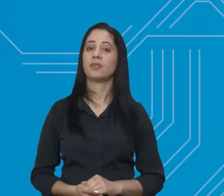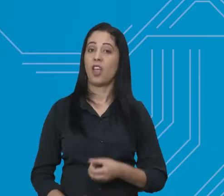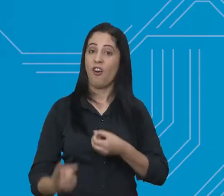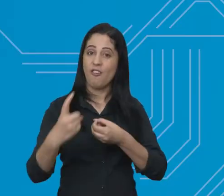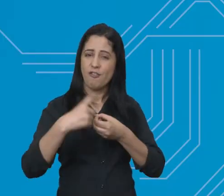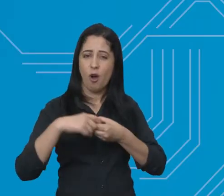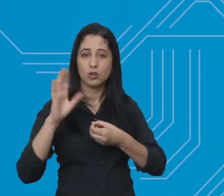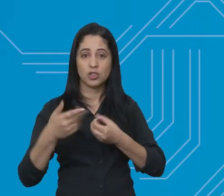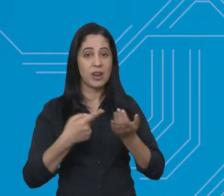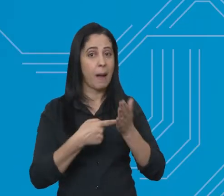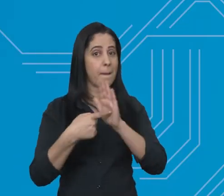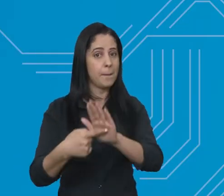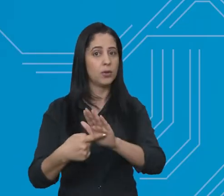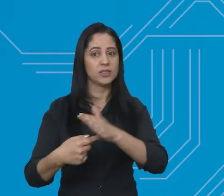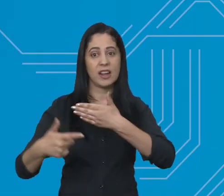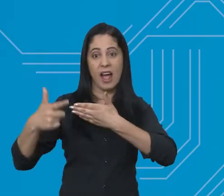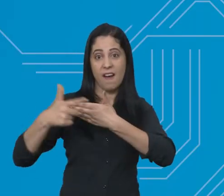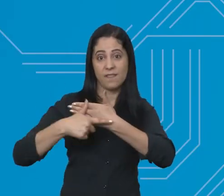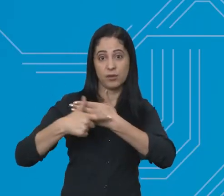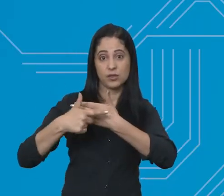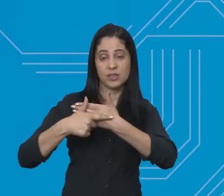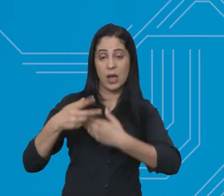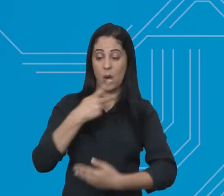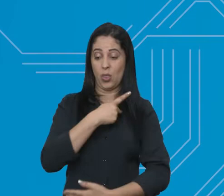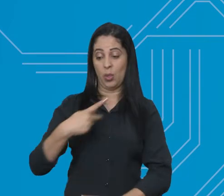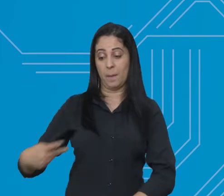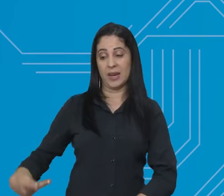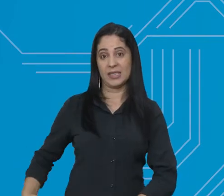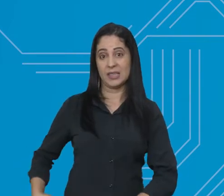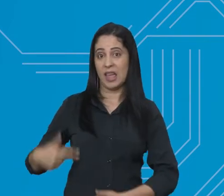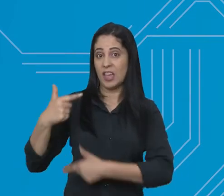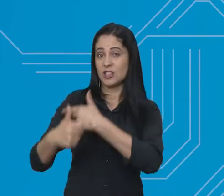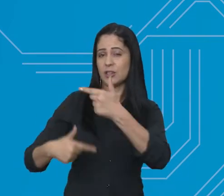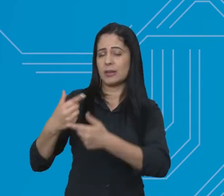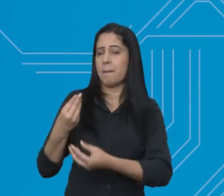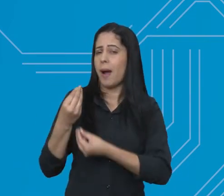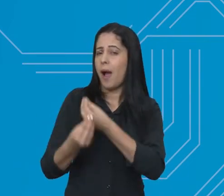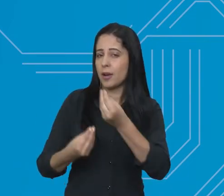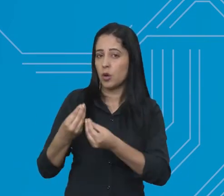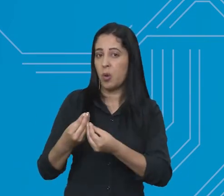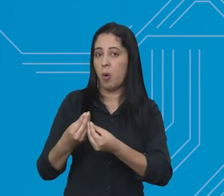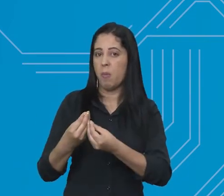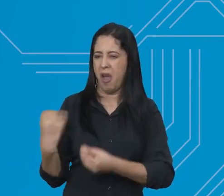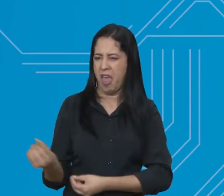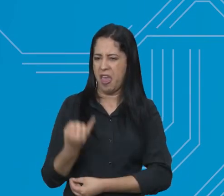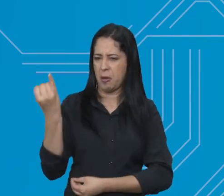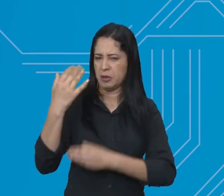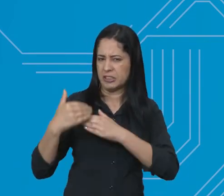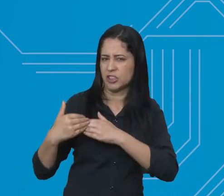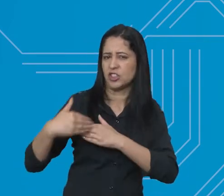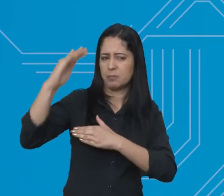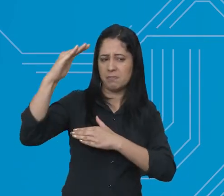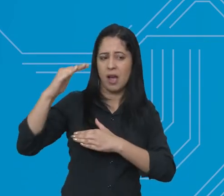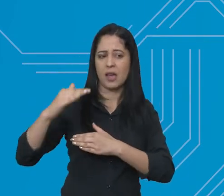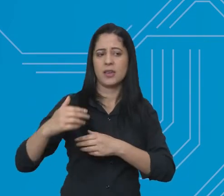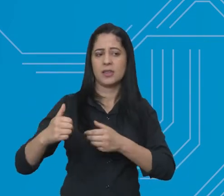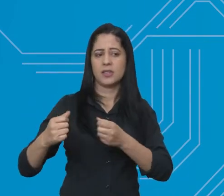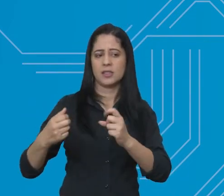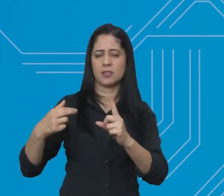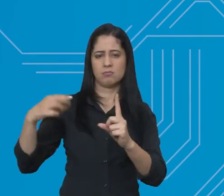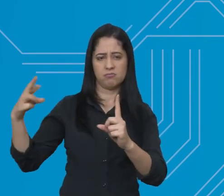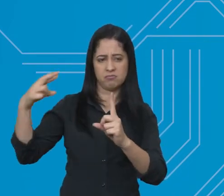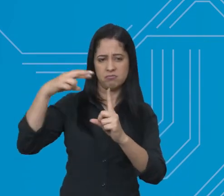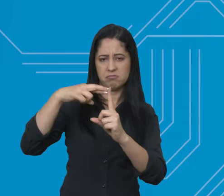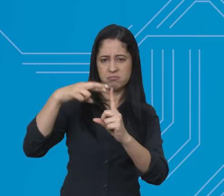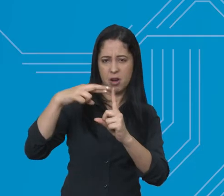E a gente já volta para te apresentar as funções do presidente da República, o cargo mais importante na política do nosso